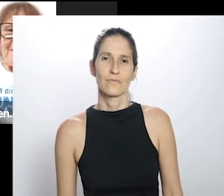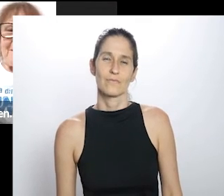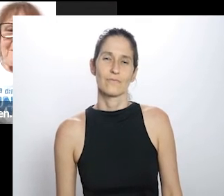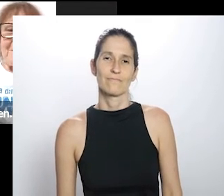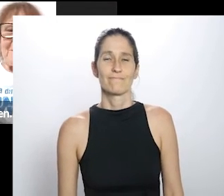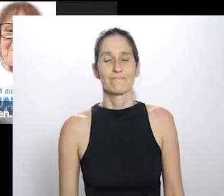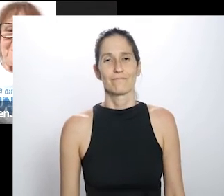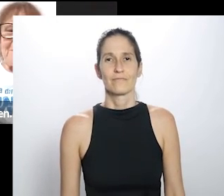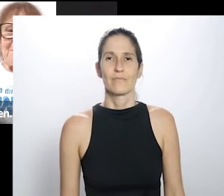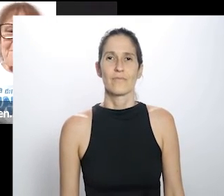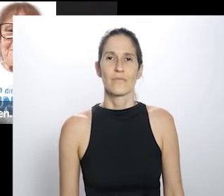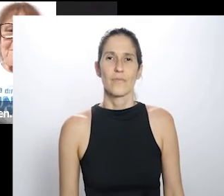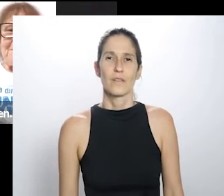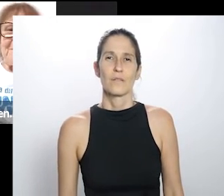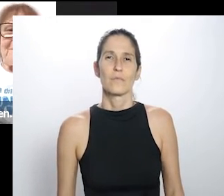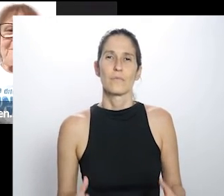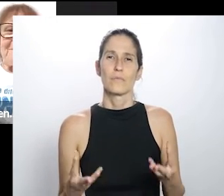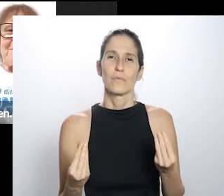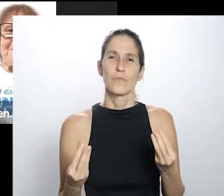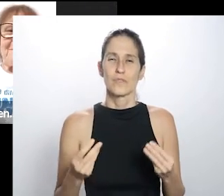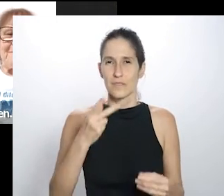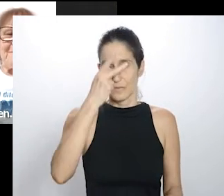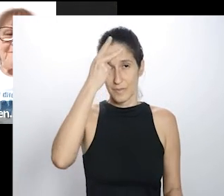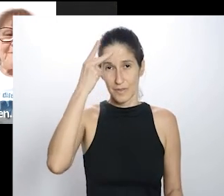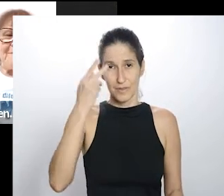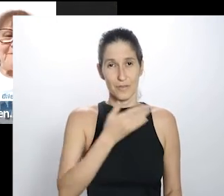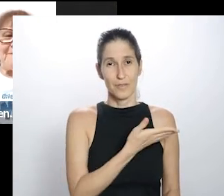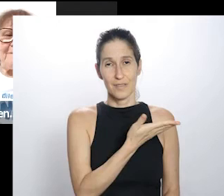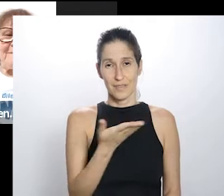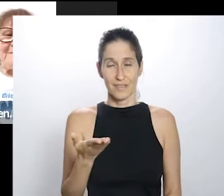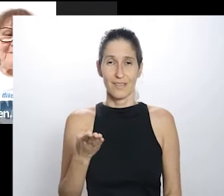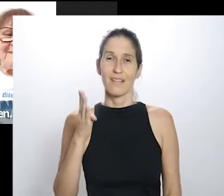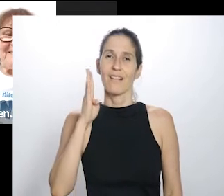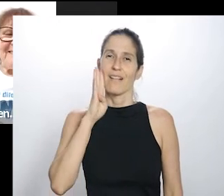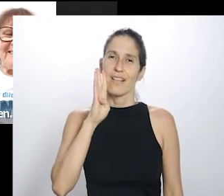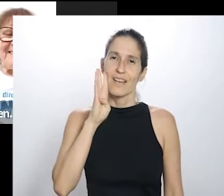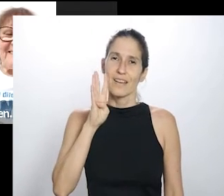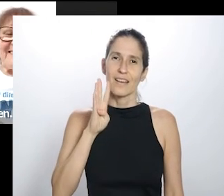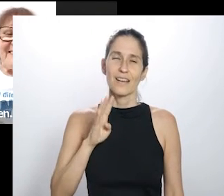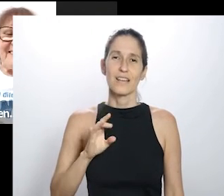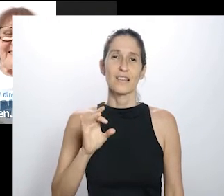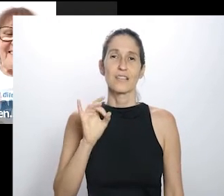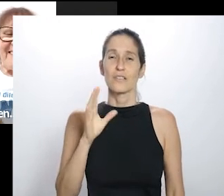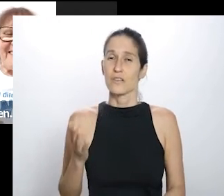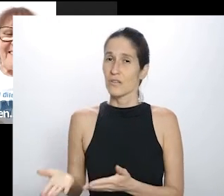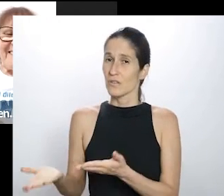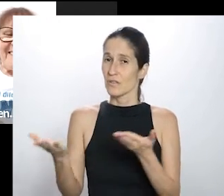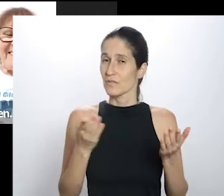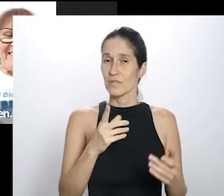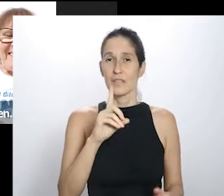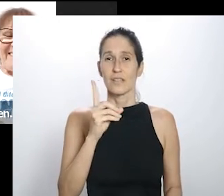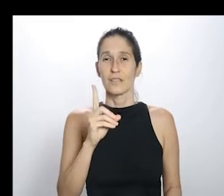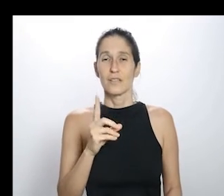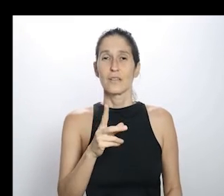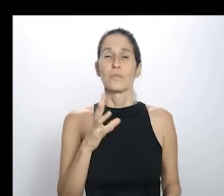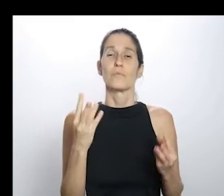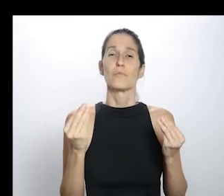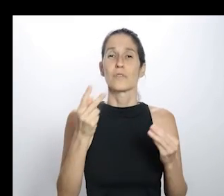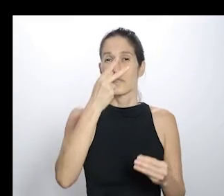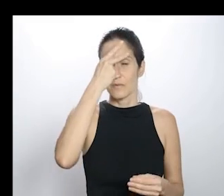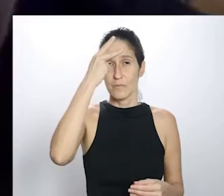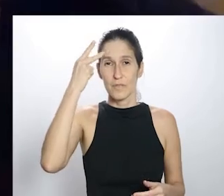Bom, puxa vida, tantas pessoas bacanas, não só os convidados aqui dessa,